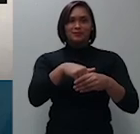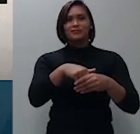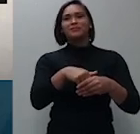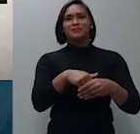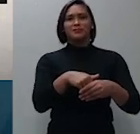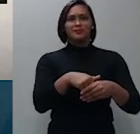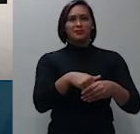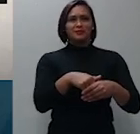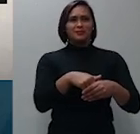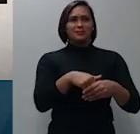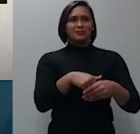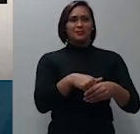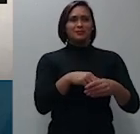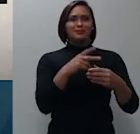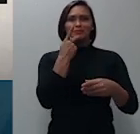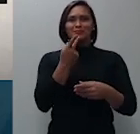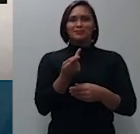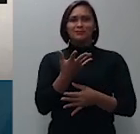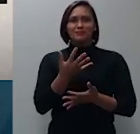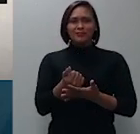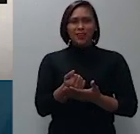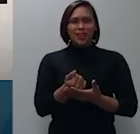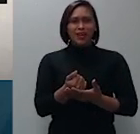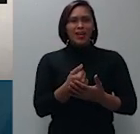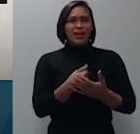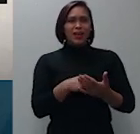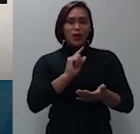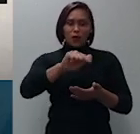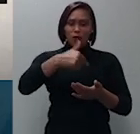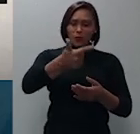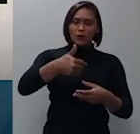ministro na sequência sou eu que voto